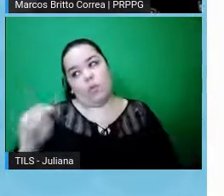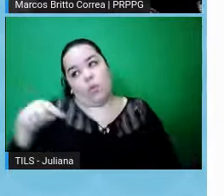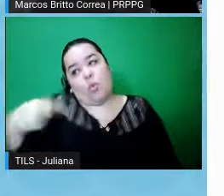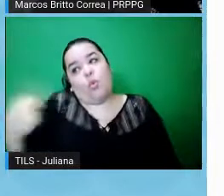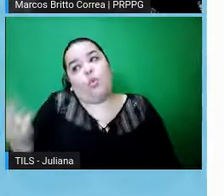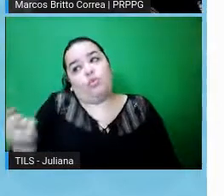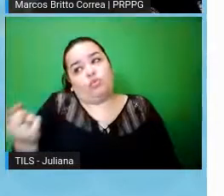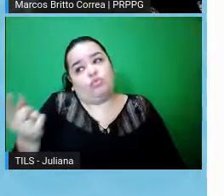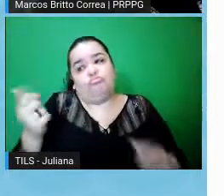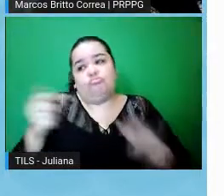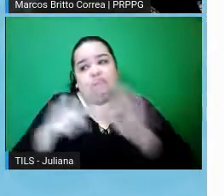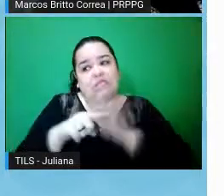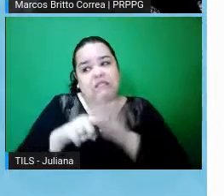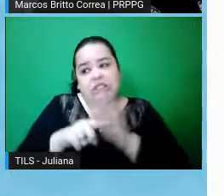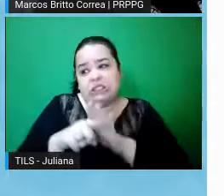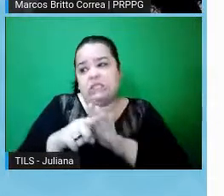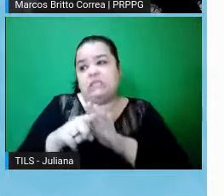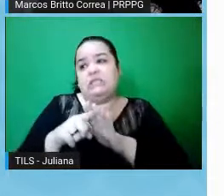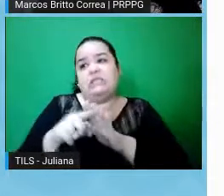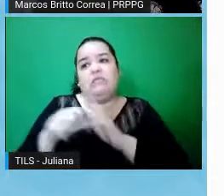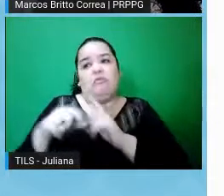Tudo isso é informado dentro da plataforma.